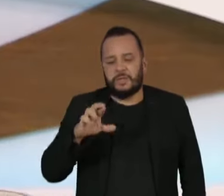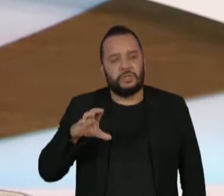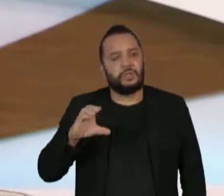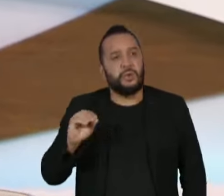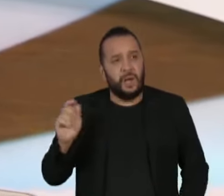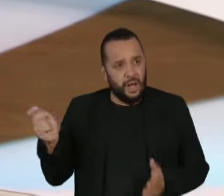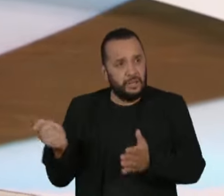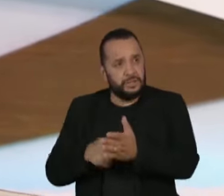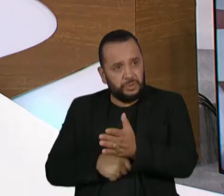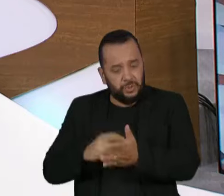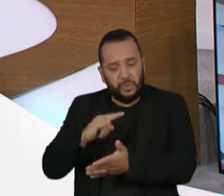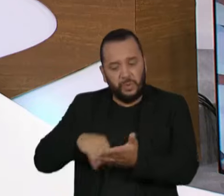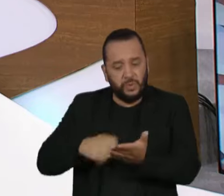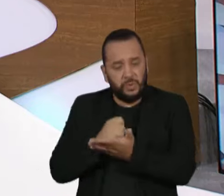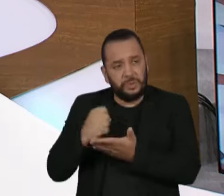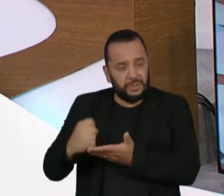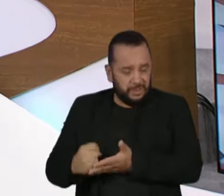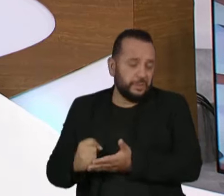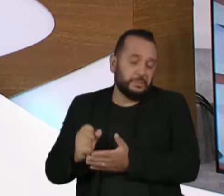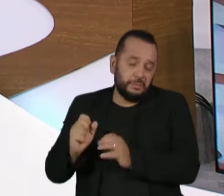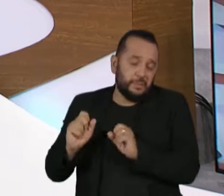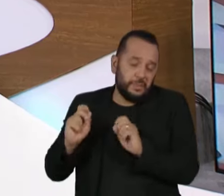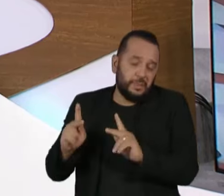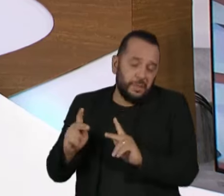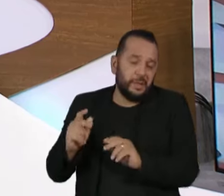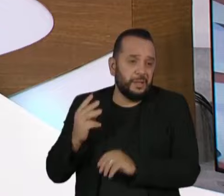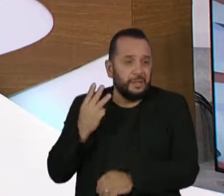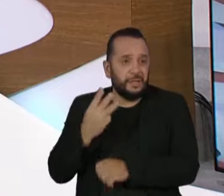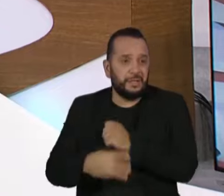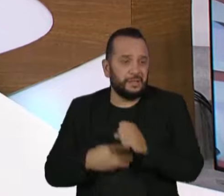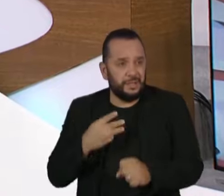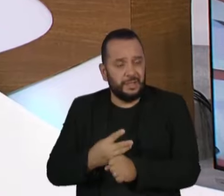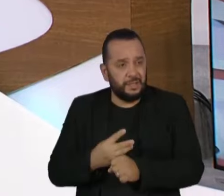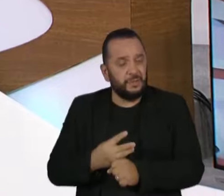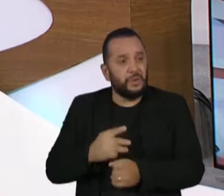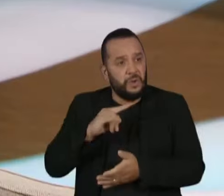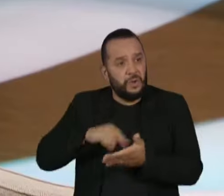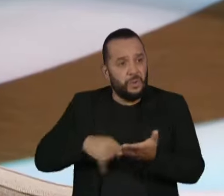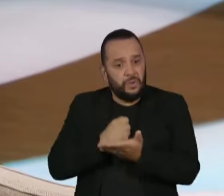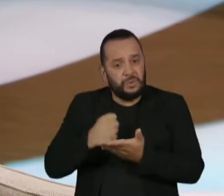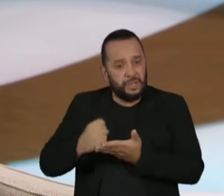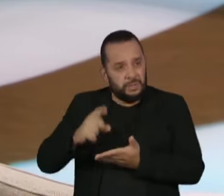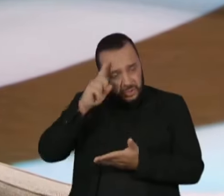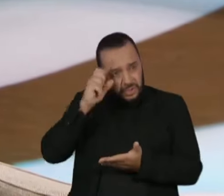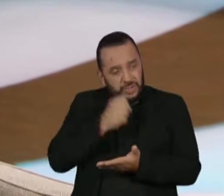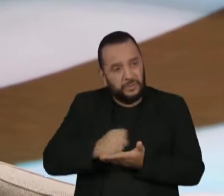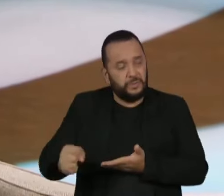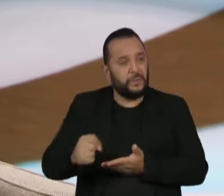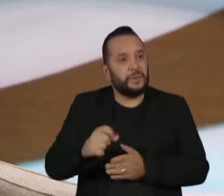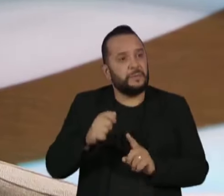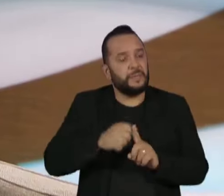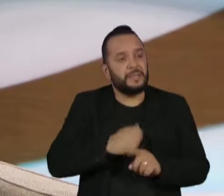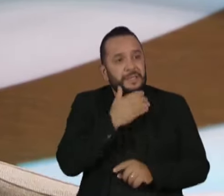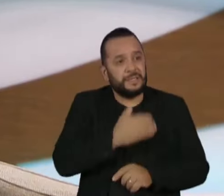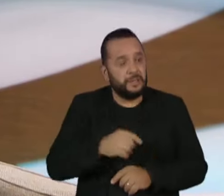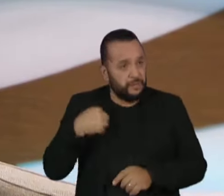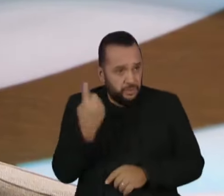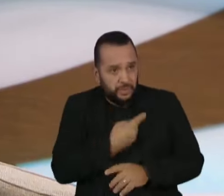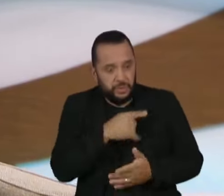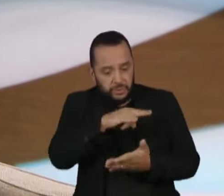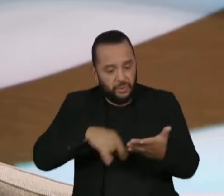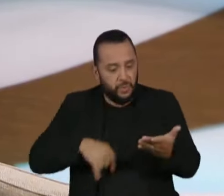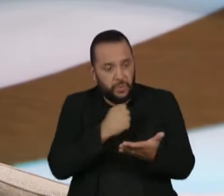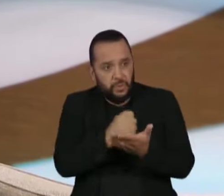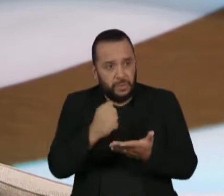presidente e nós assinamos. Um contrato de três anos. Esse contrato vence em dezembro. Nós vamos honrar religiosamente esse